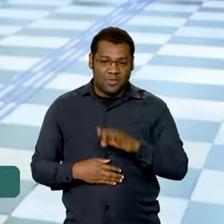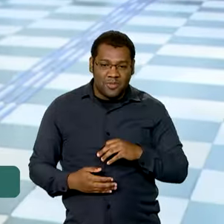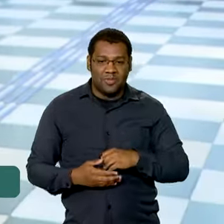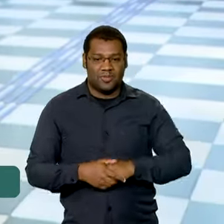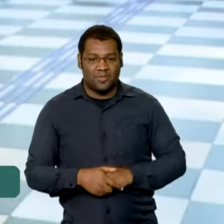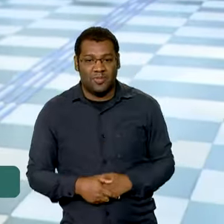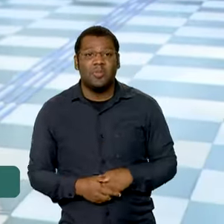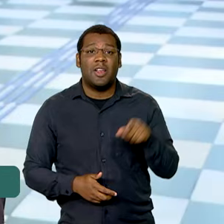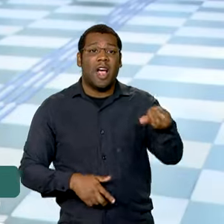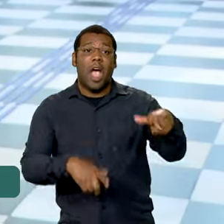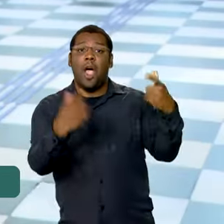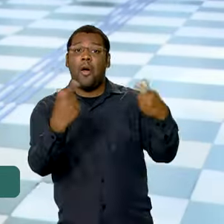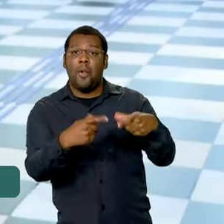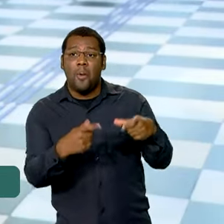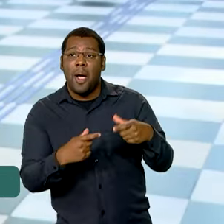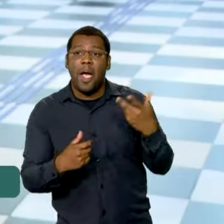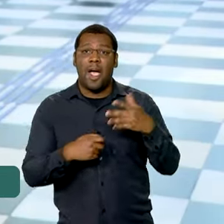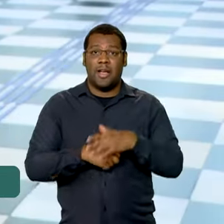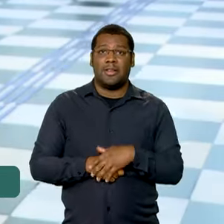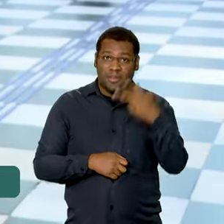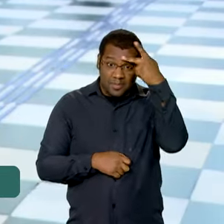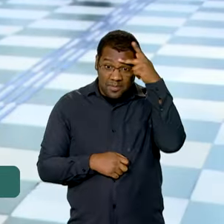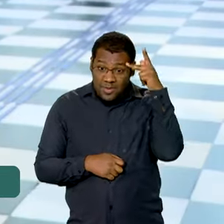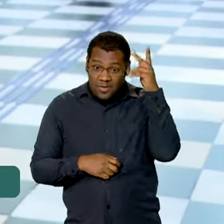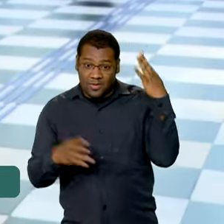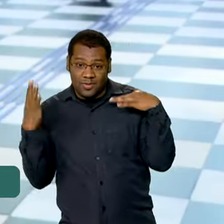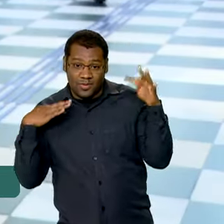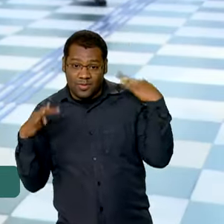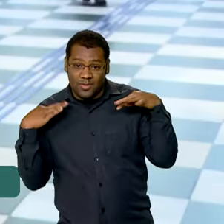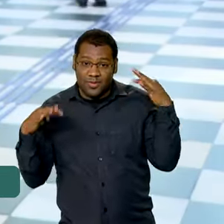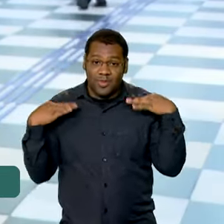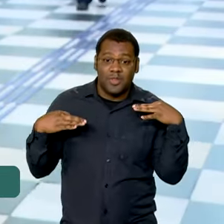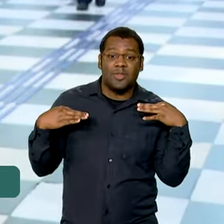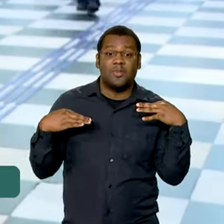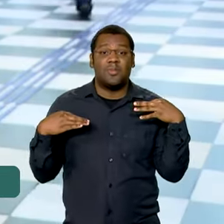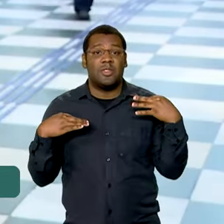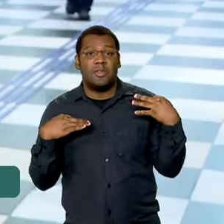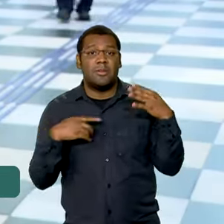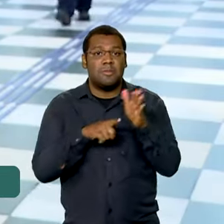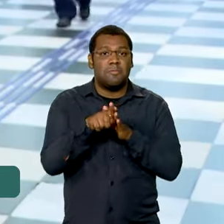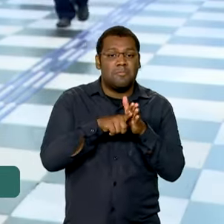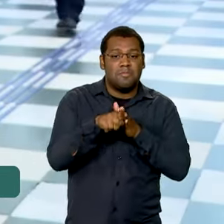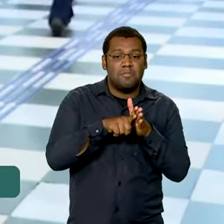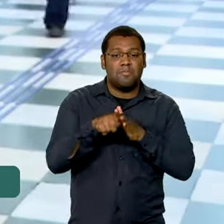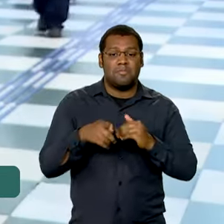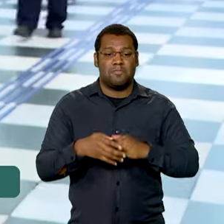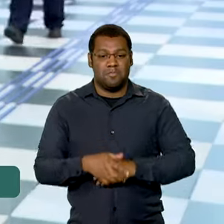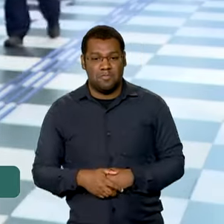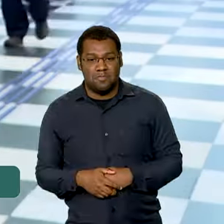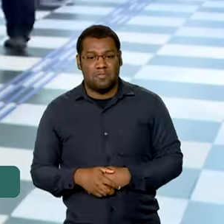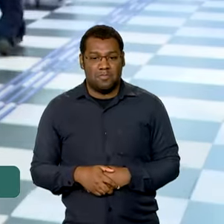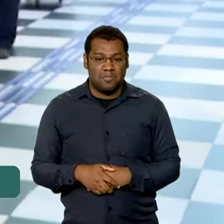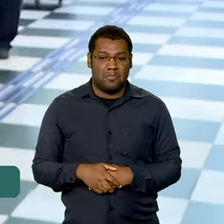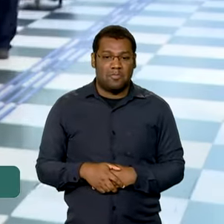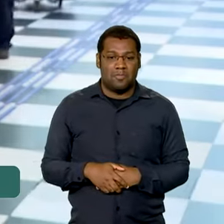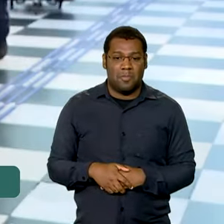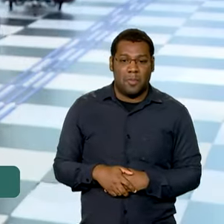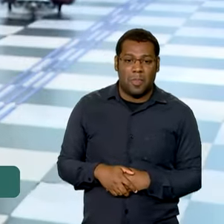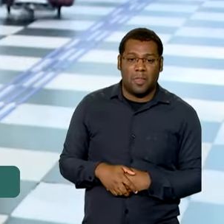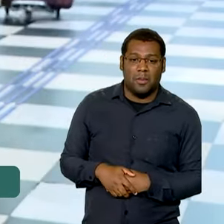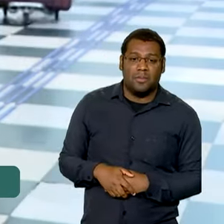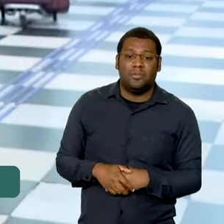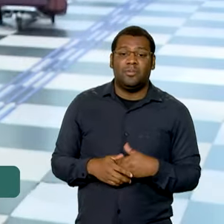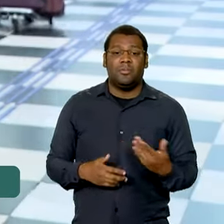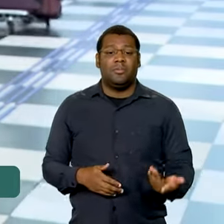locais bastante procurados por turistas brasileiros. Com relação aos destinos nacionais, os principais